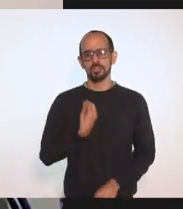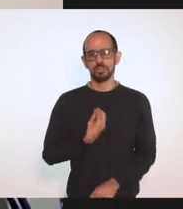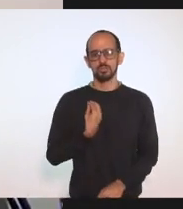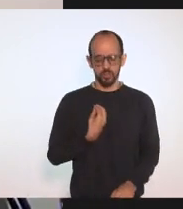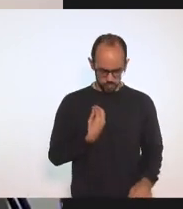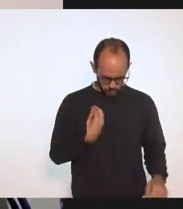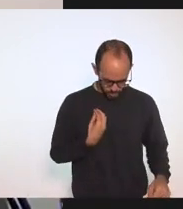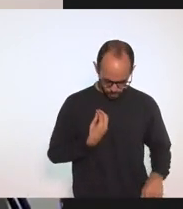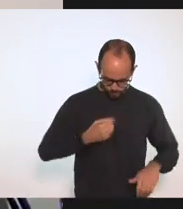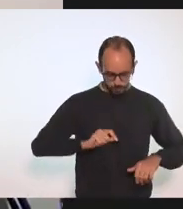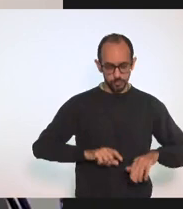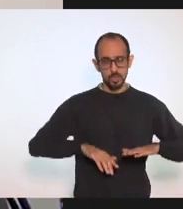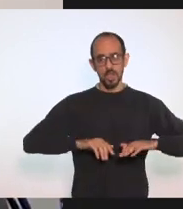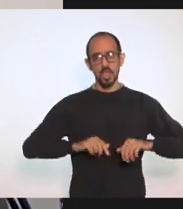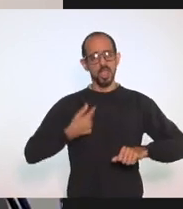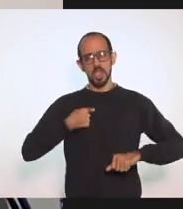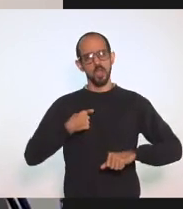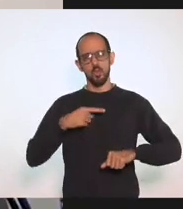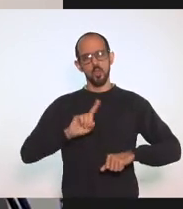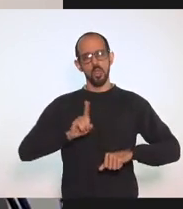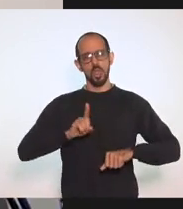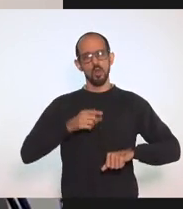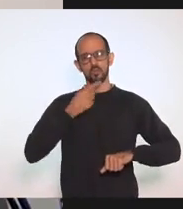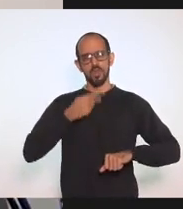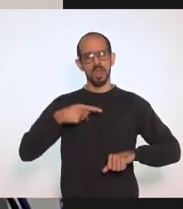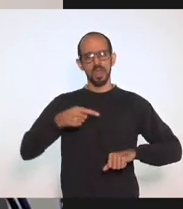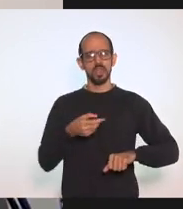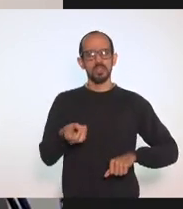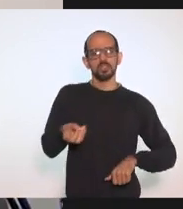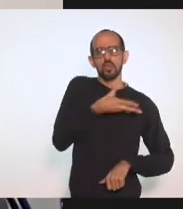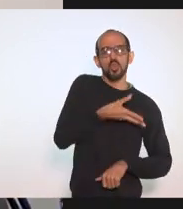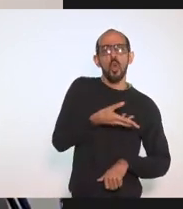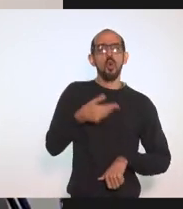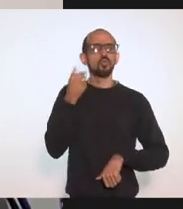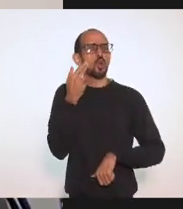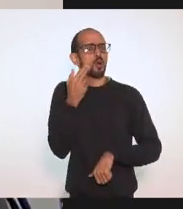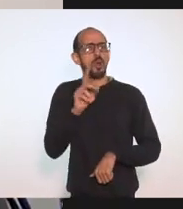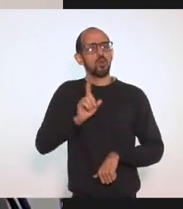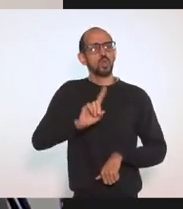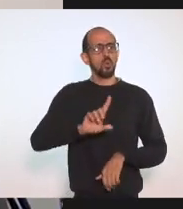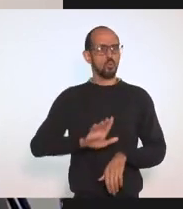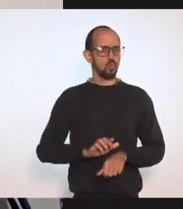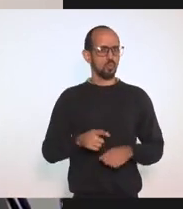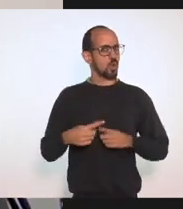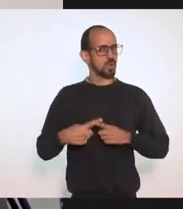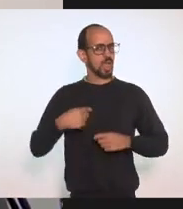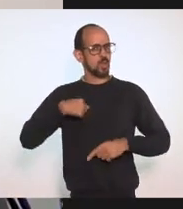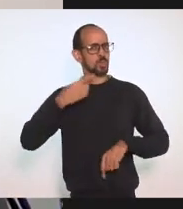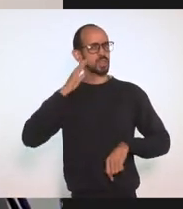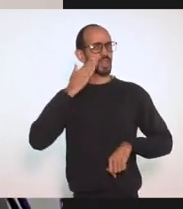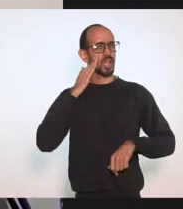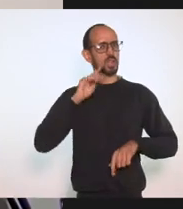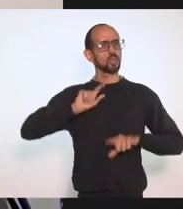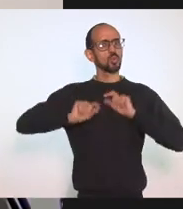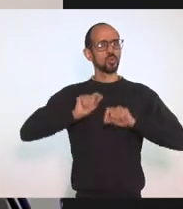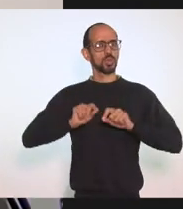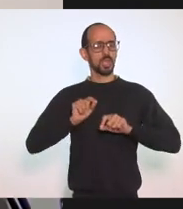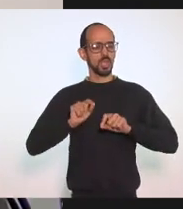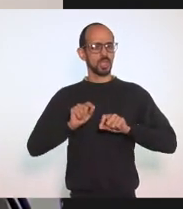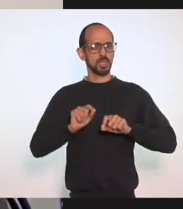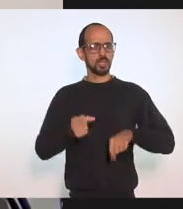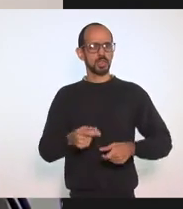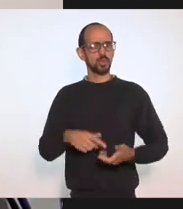algum Adotei a expressão Novo normal Porque entendo Que a situação Que todos nós